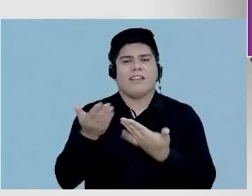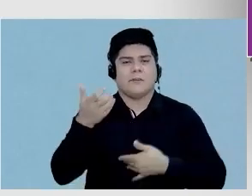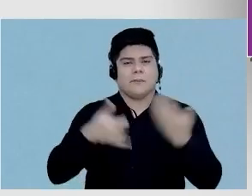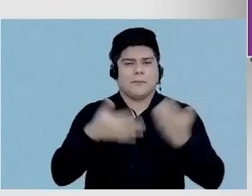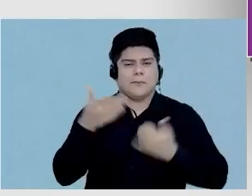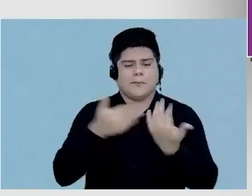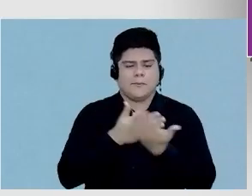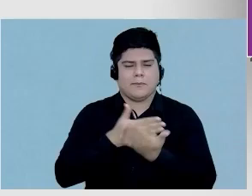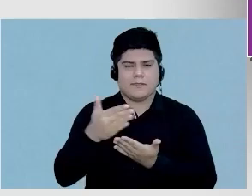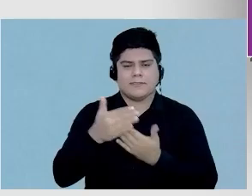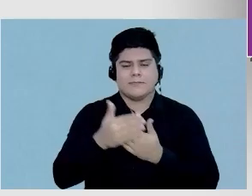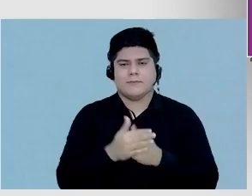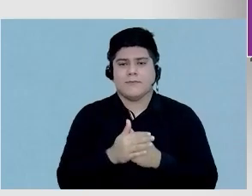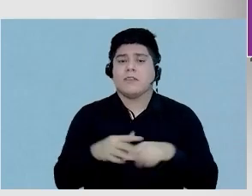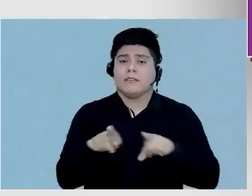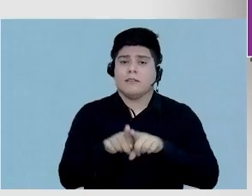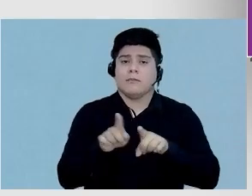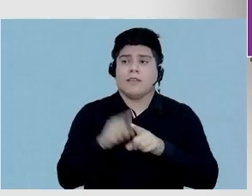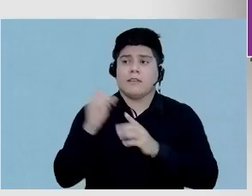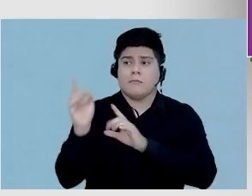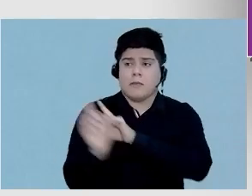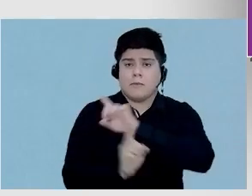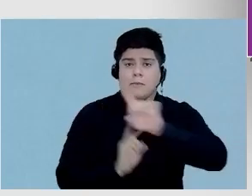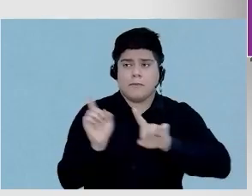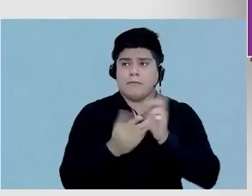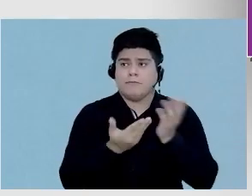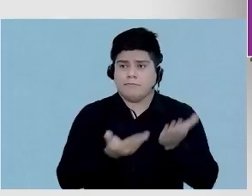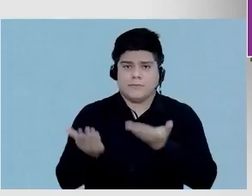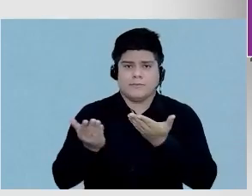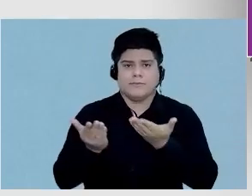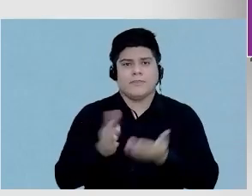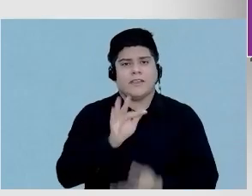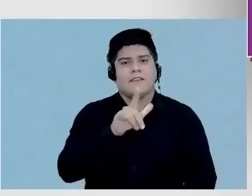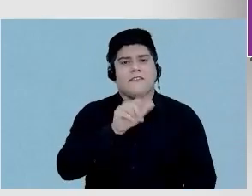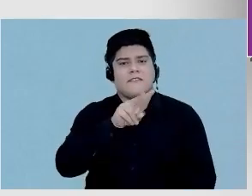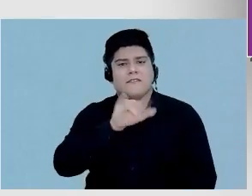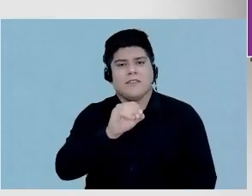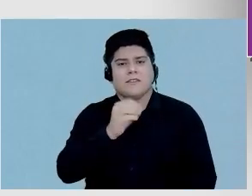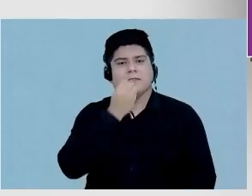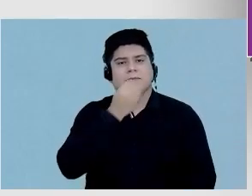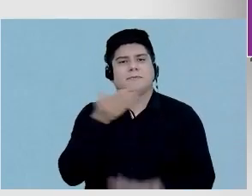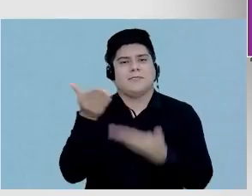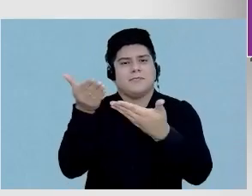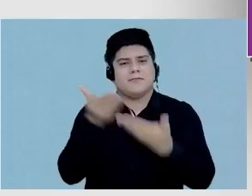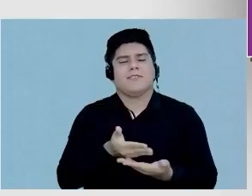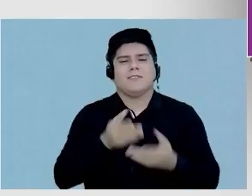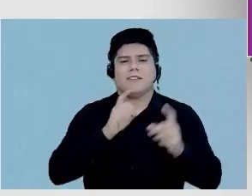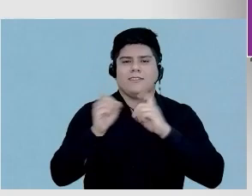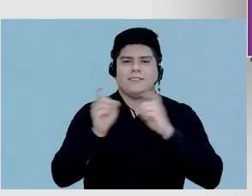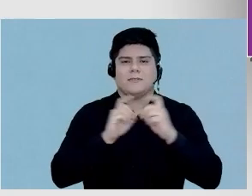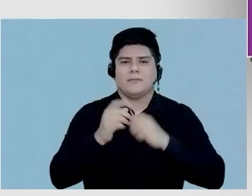iniciais e as demais apresentações. José Flávio, seja muito bem-vindo aí à nossa reunião.